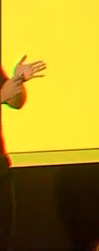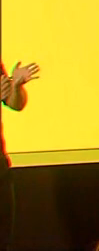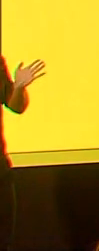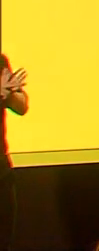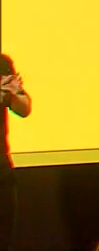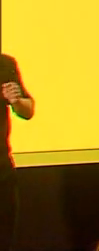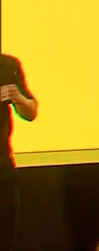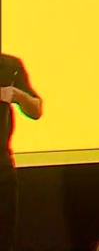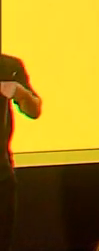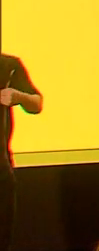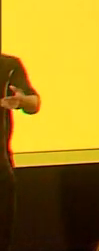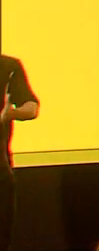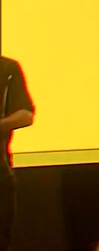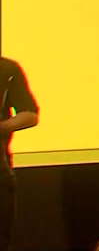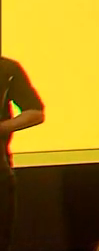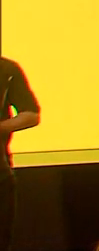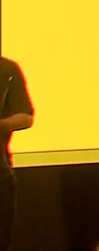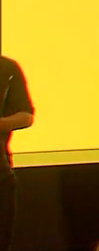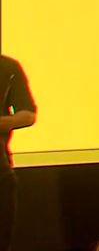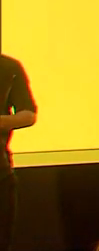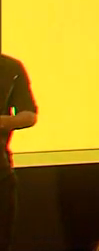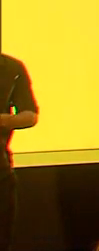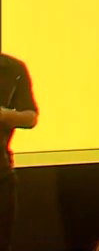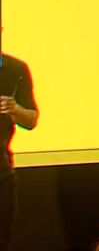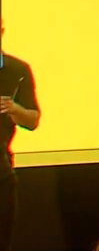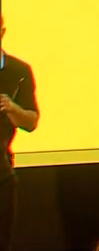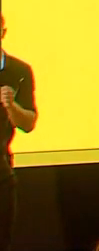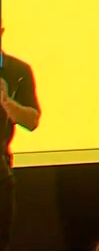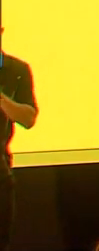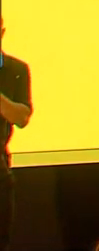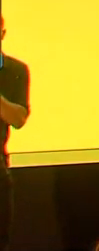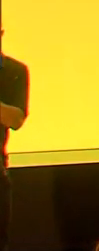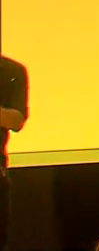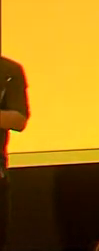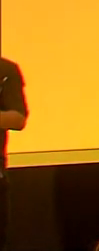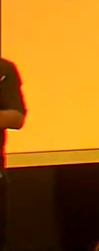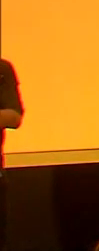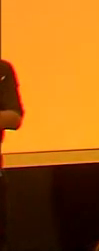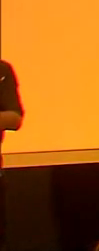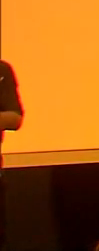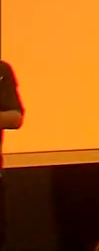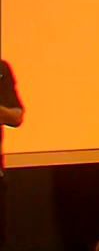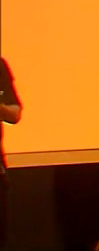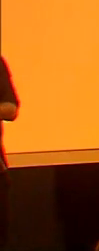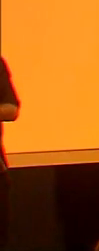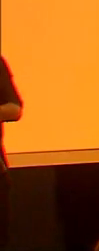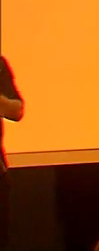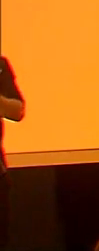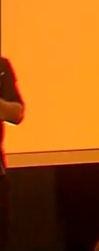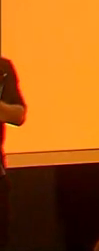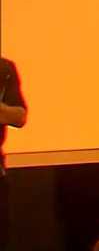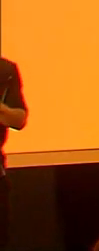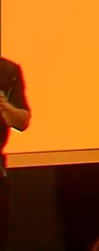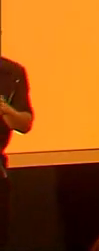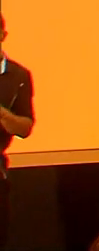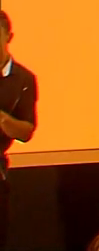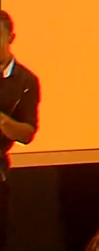um aplicativo inadequado, pode ser que seus dados parem na mão, nas mãos de uma pessoa mal intencionada.